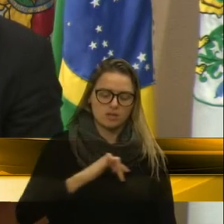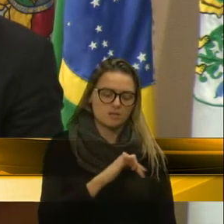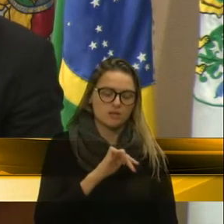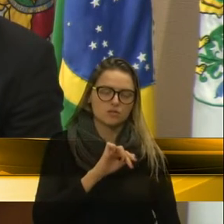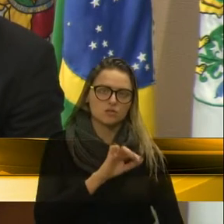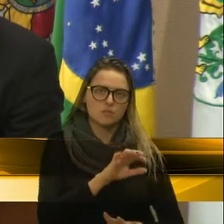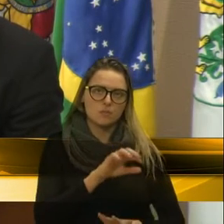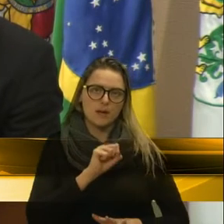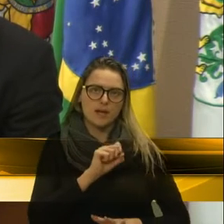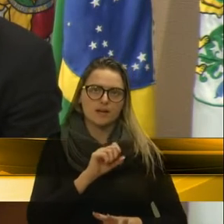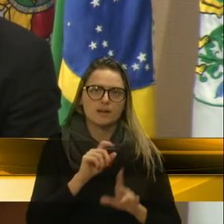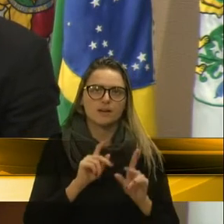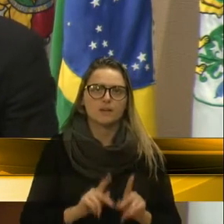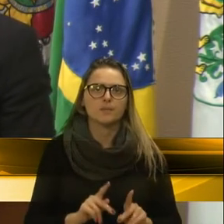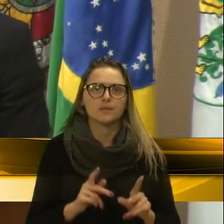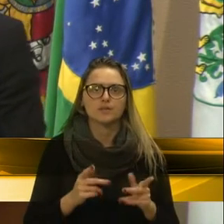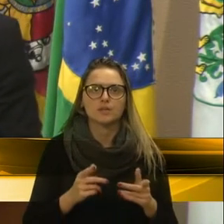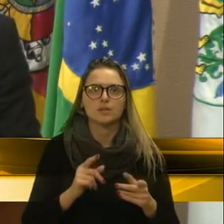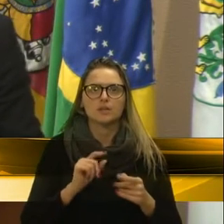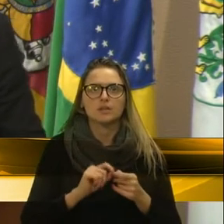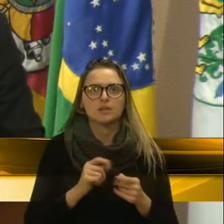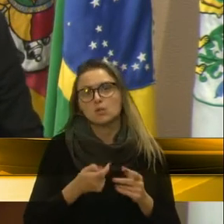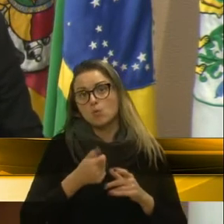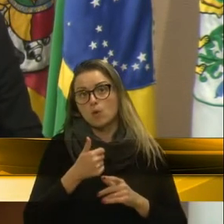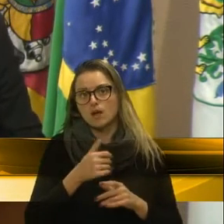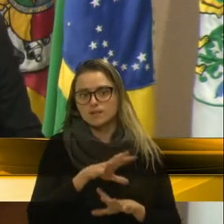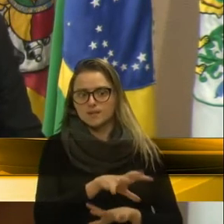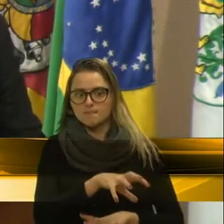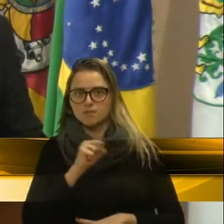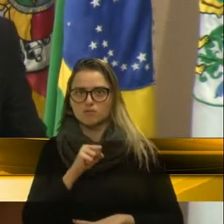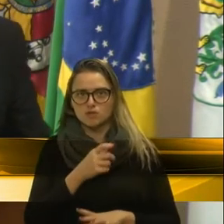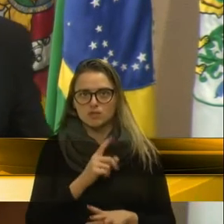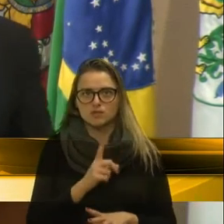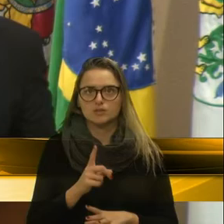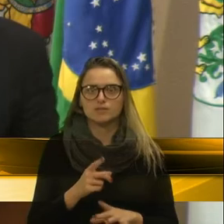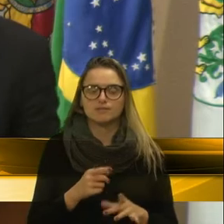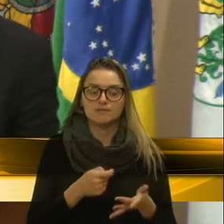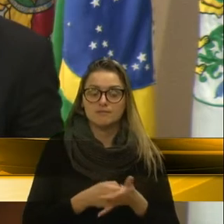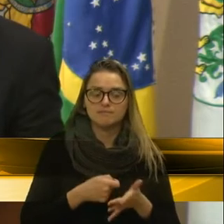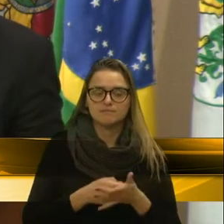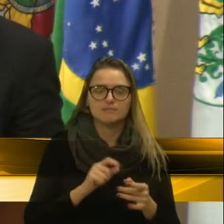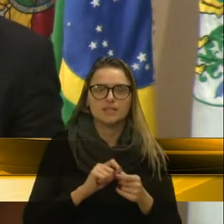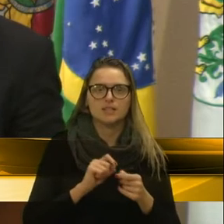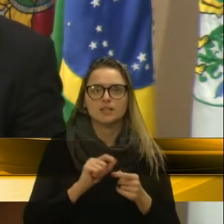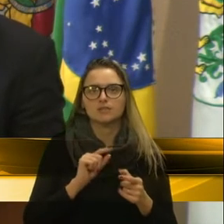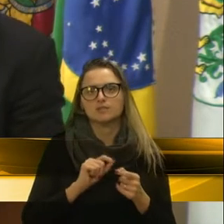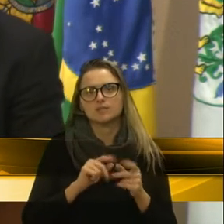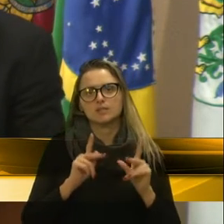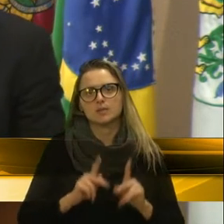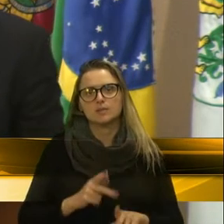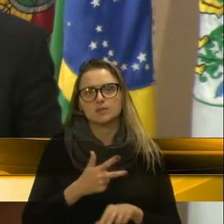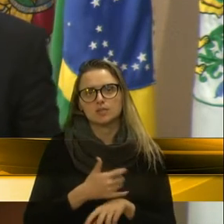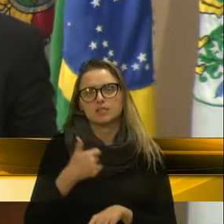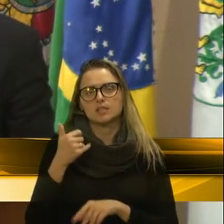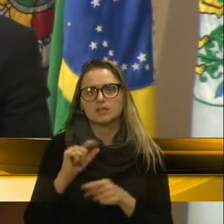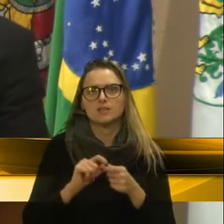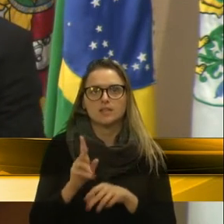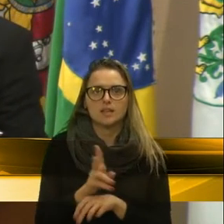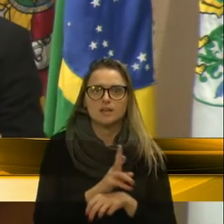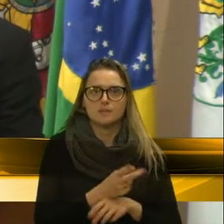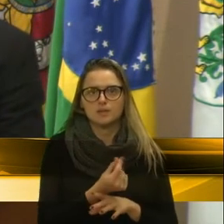abordagem ostensiva, quase que puxando pelo braço o idoso a fazer o financiamento, a fazer lá,